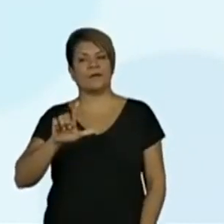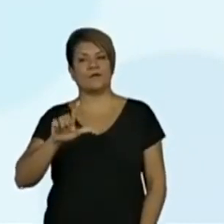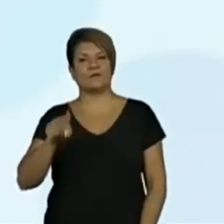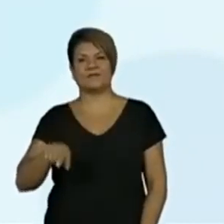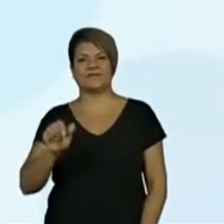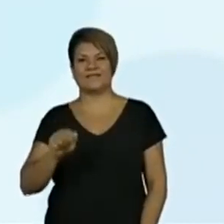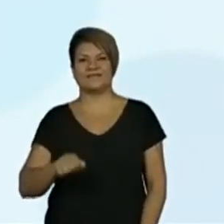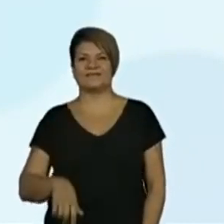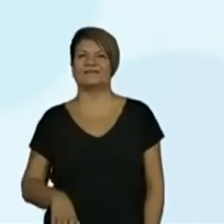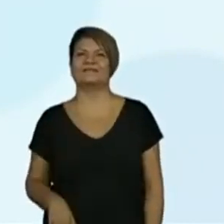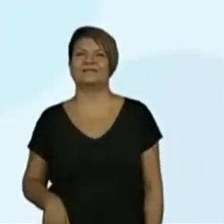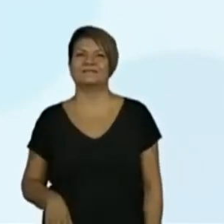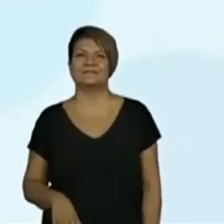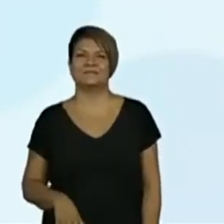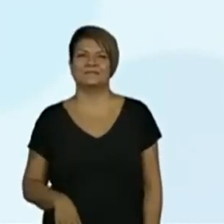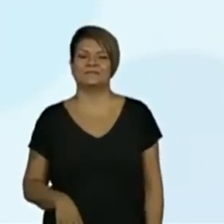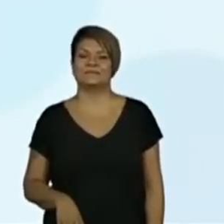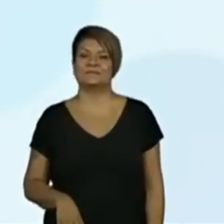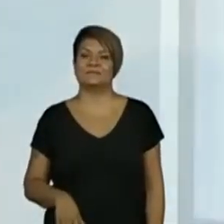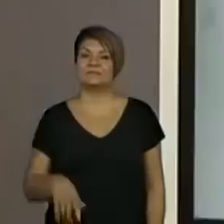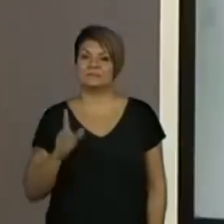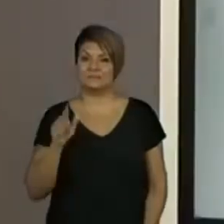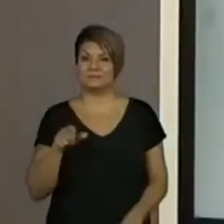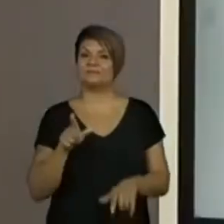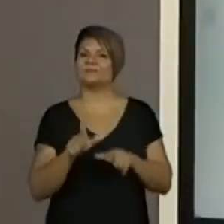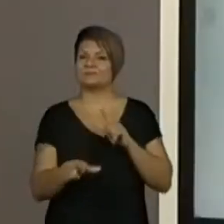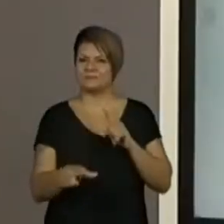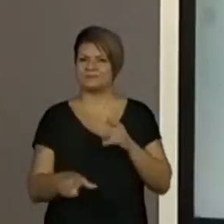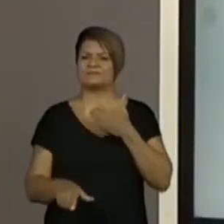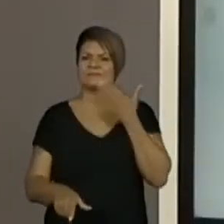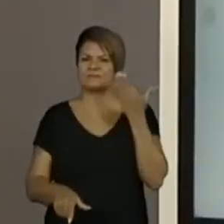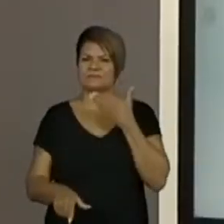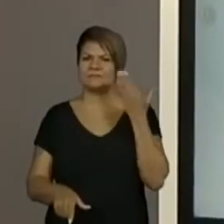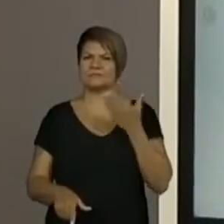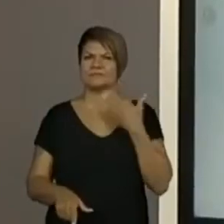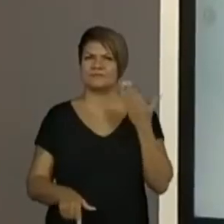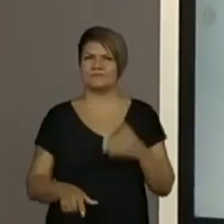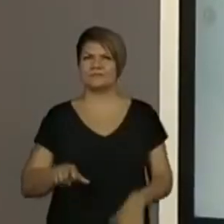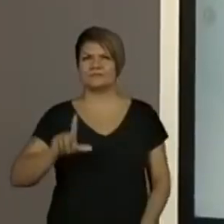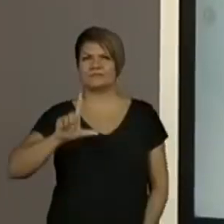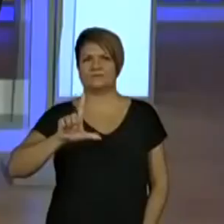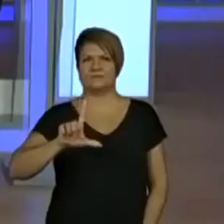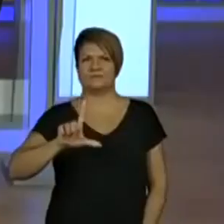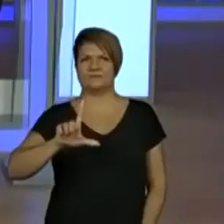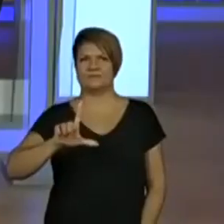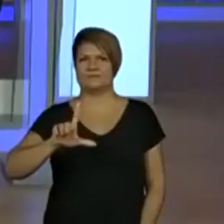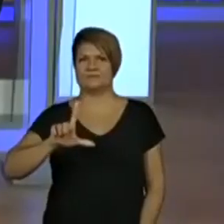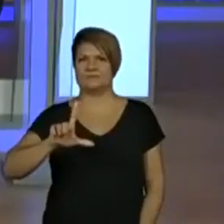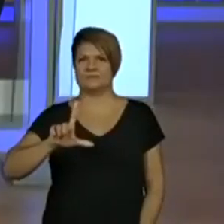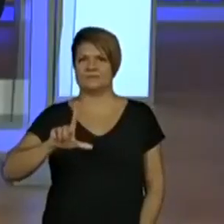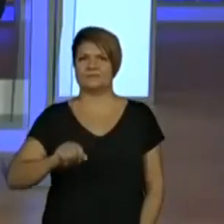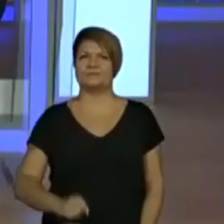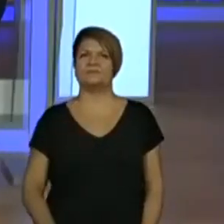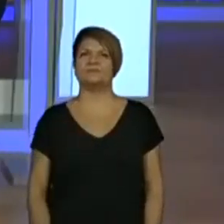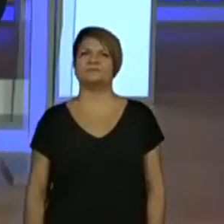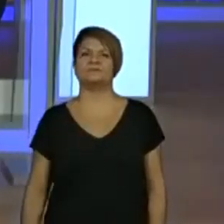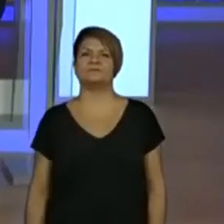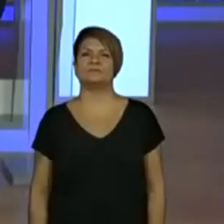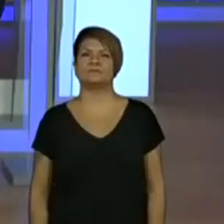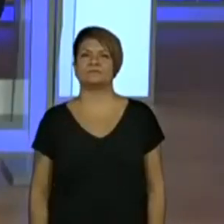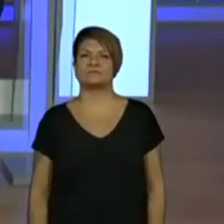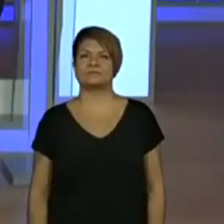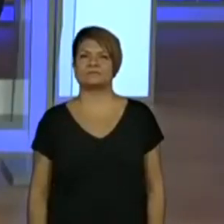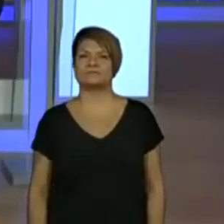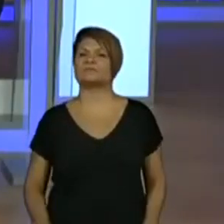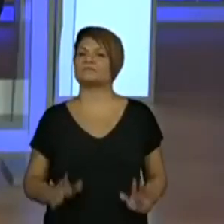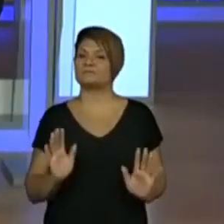letra está faltando? Ah, e essa letra também é fácil. Essa letra L. E a gente fecha o nome